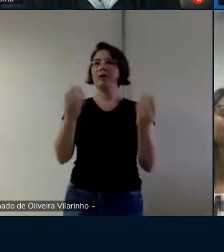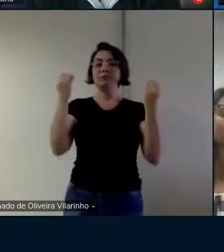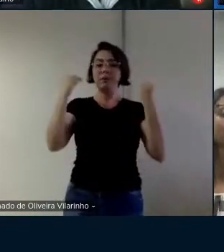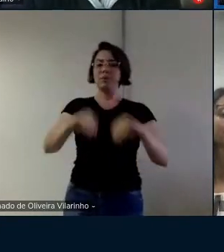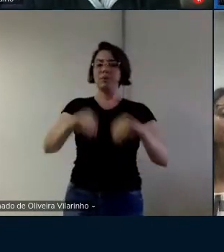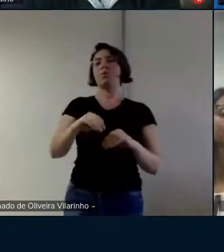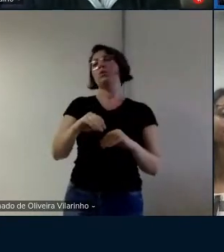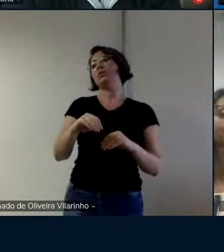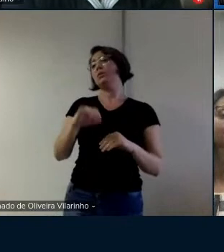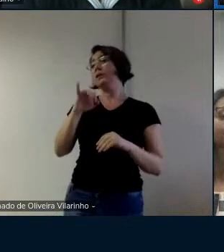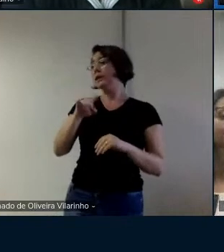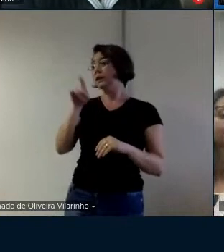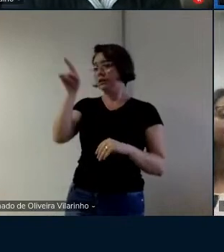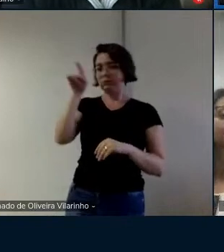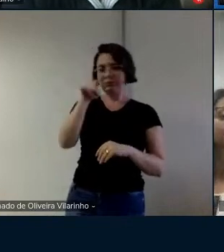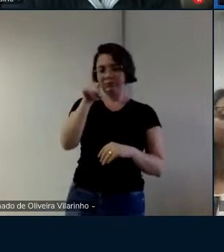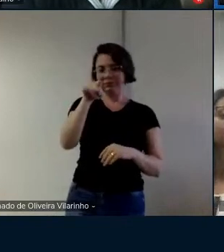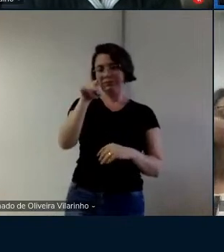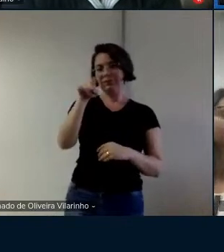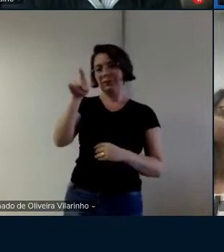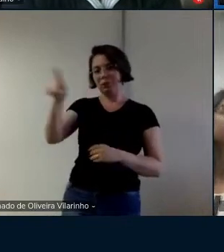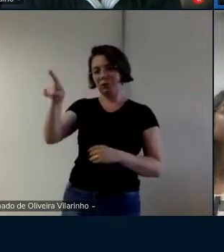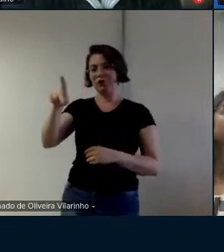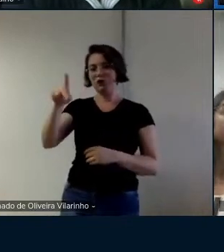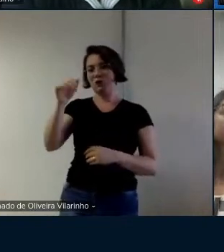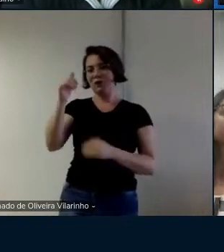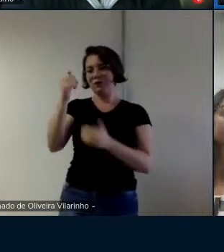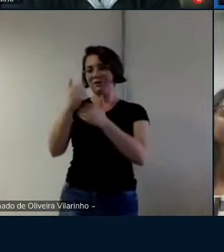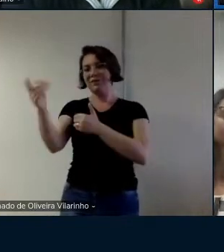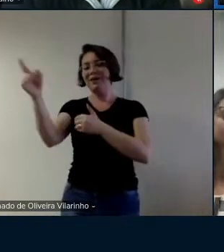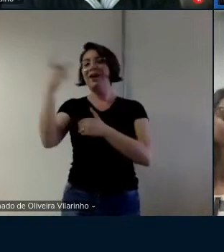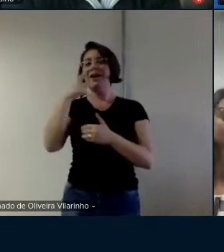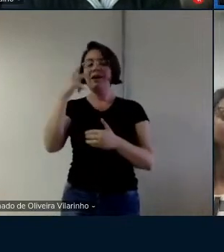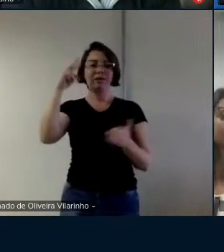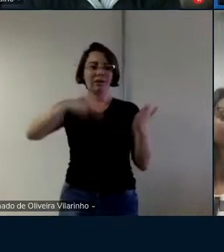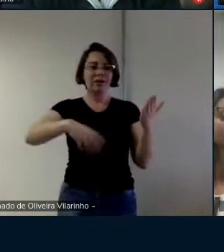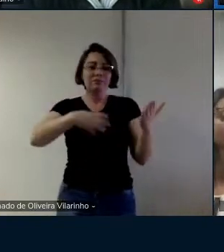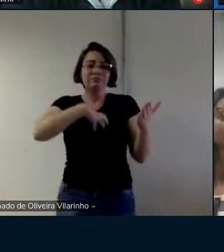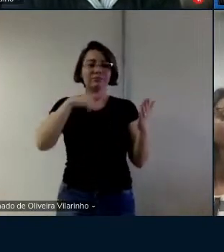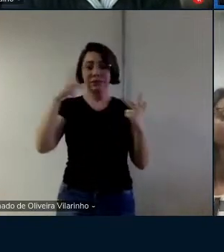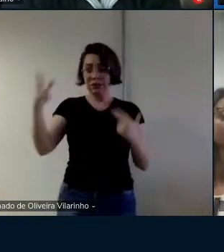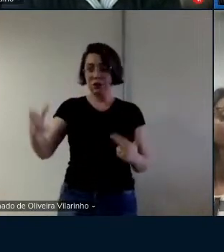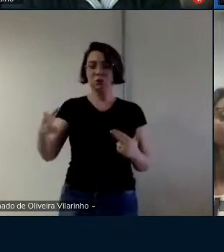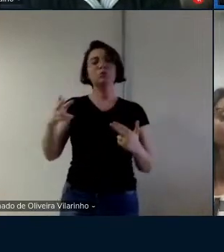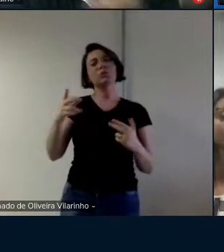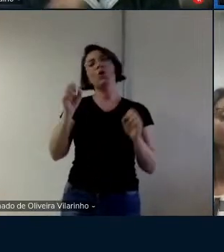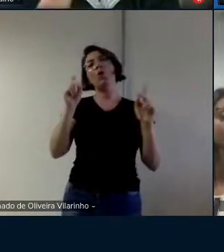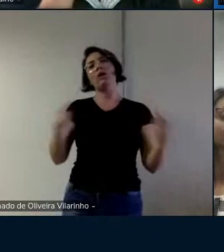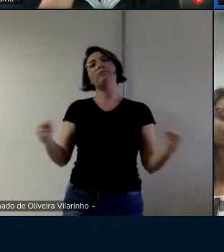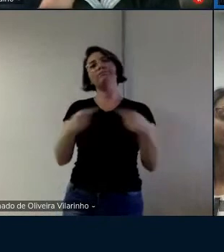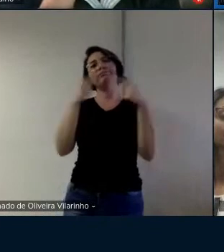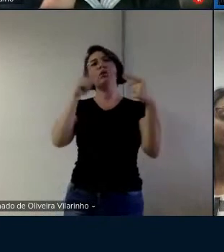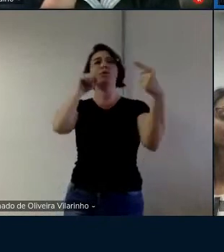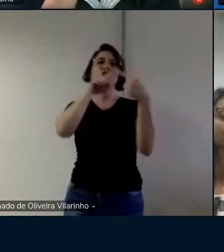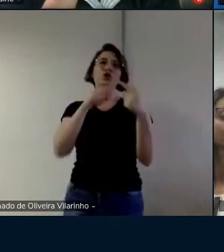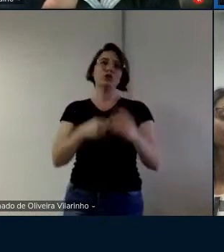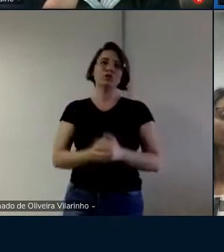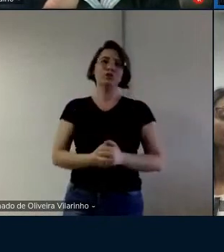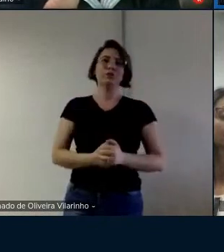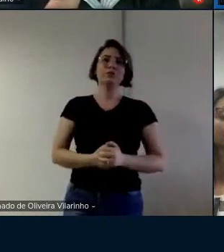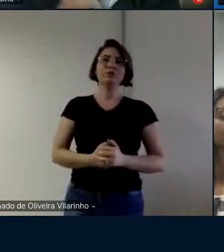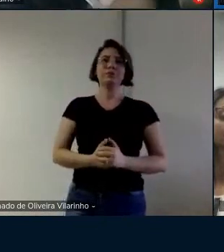foi ótimo o seu retorno porque a gente tem de fazer esse ajuste né e aí eu me sinto à vontade em estar